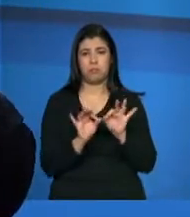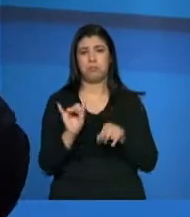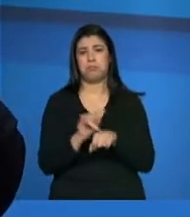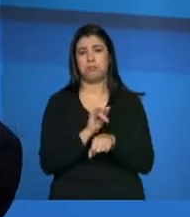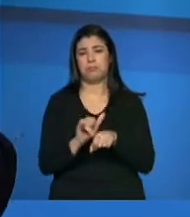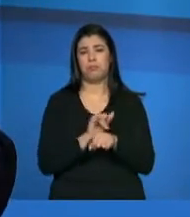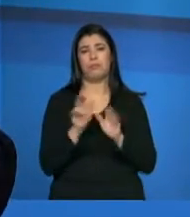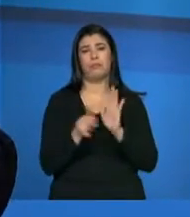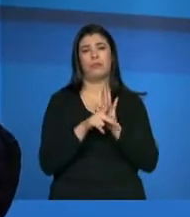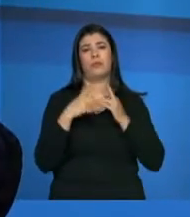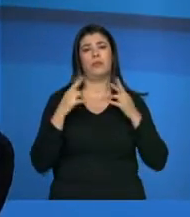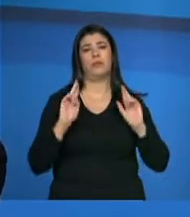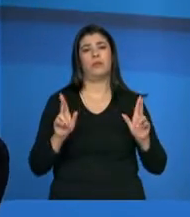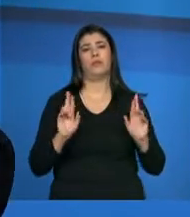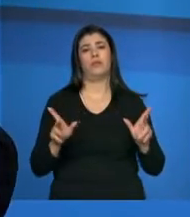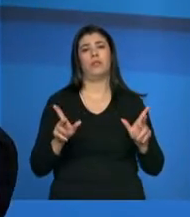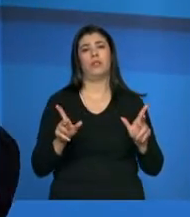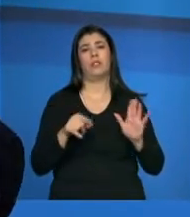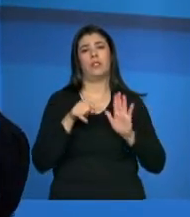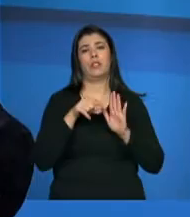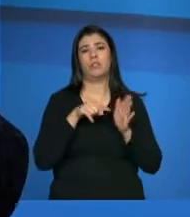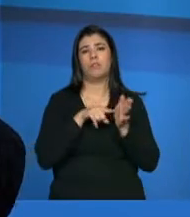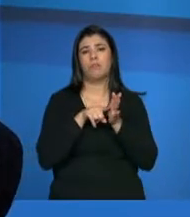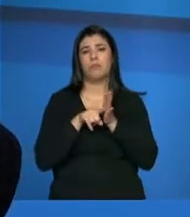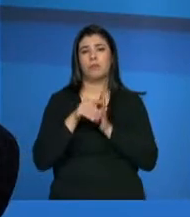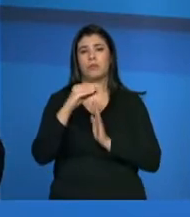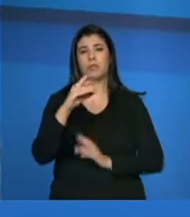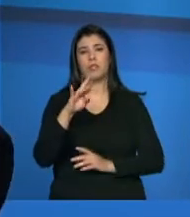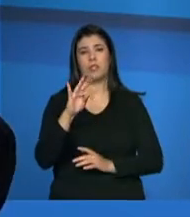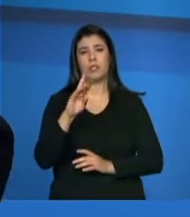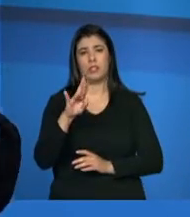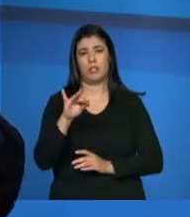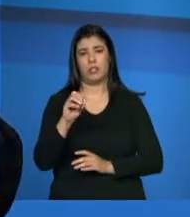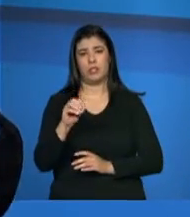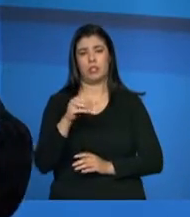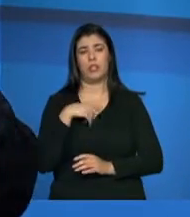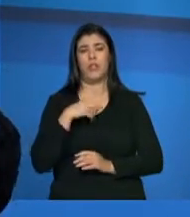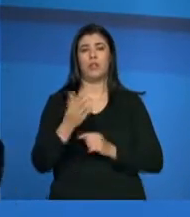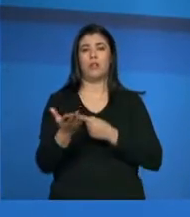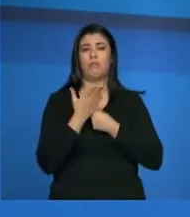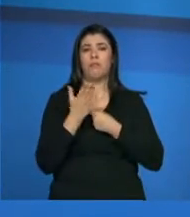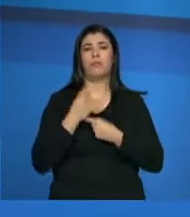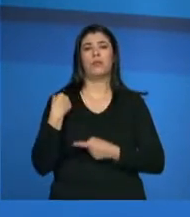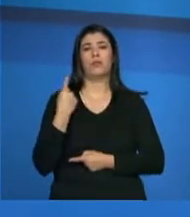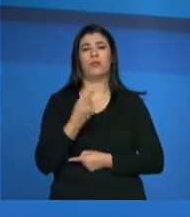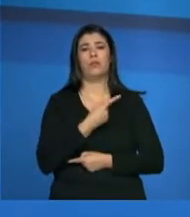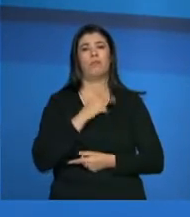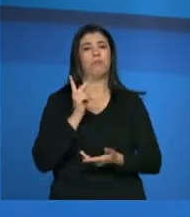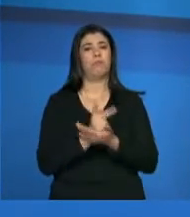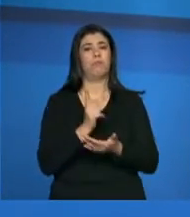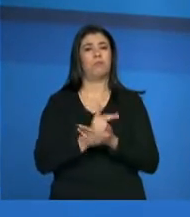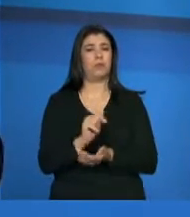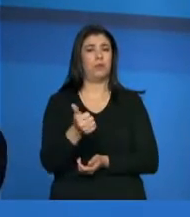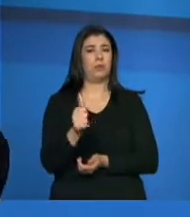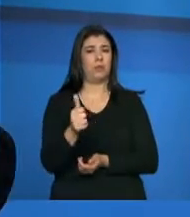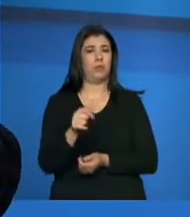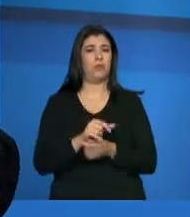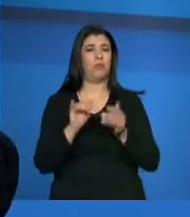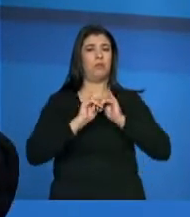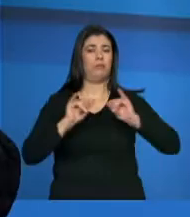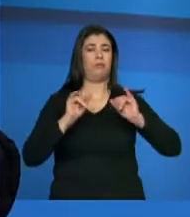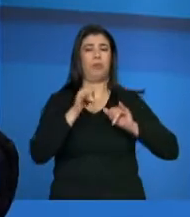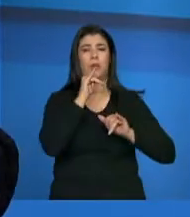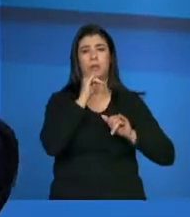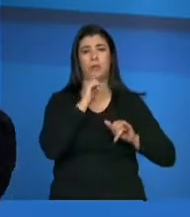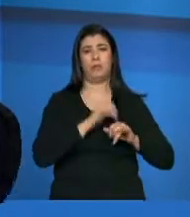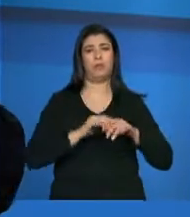os seus critérios, faz com que nos ajudem, na verdade, a manter a qualidade da informação no cadastro. Ora, se eu